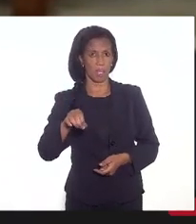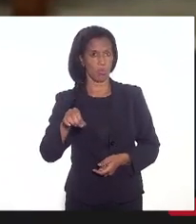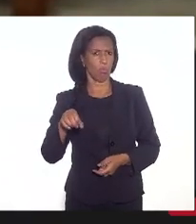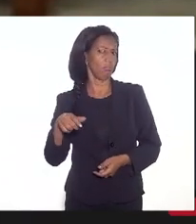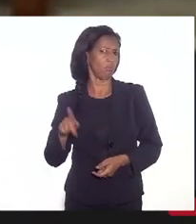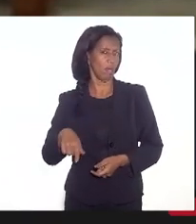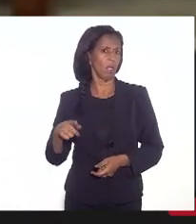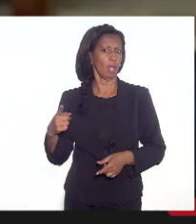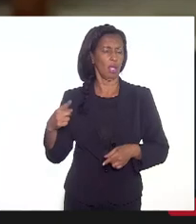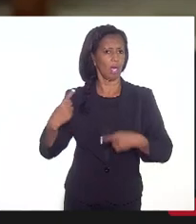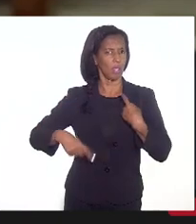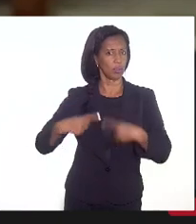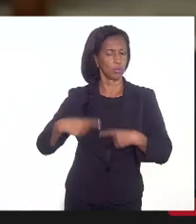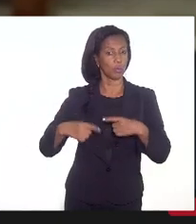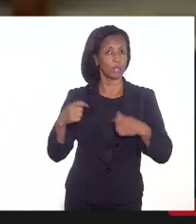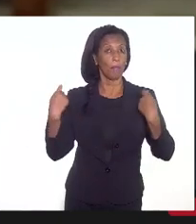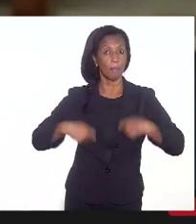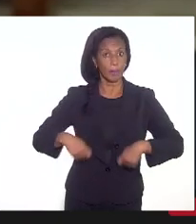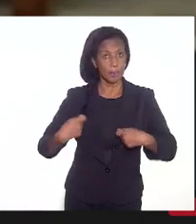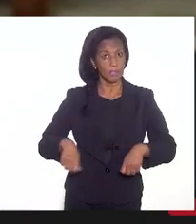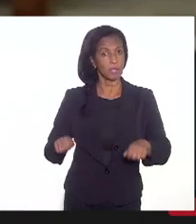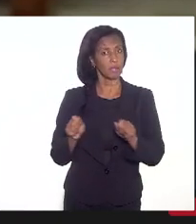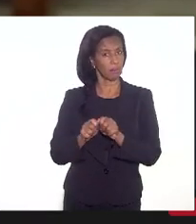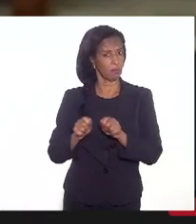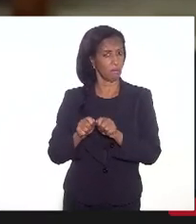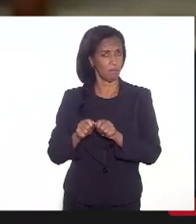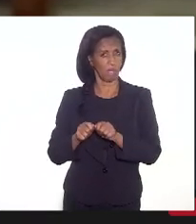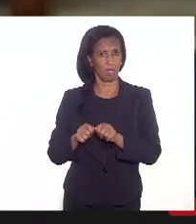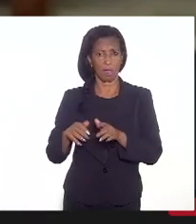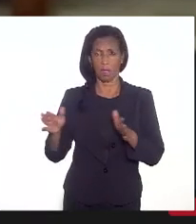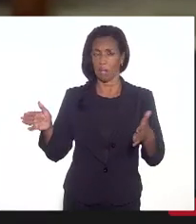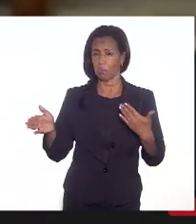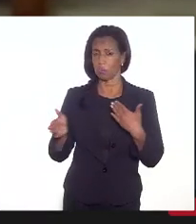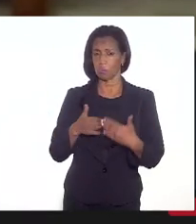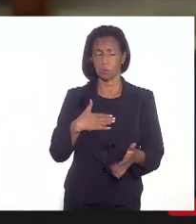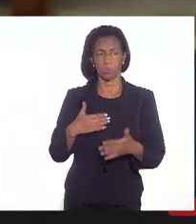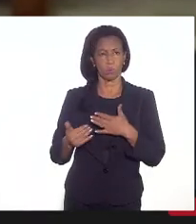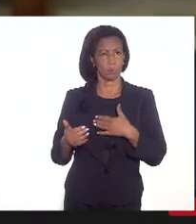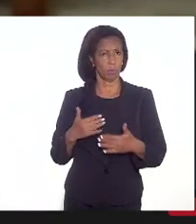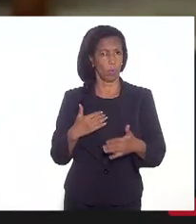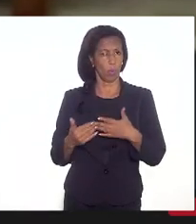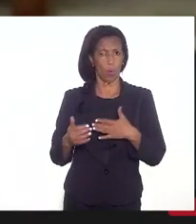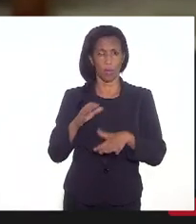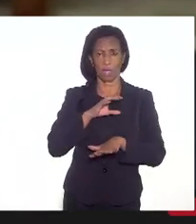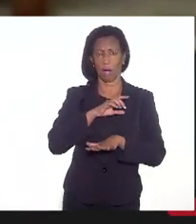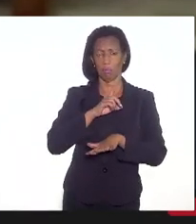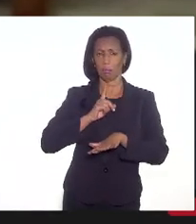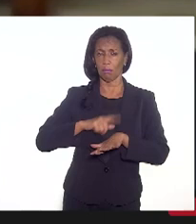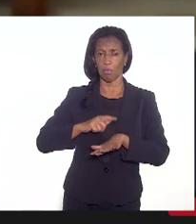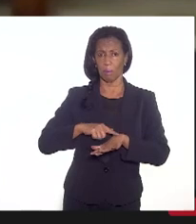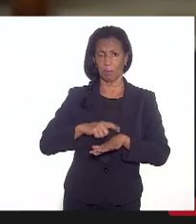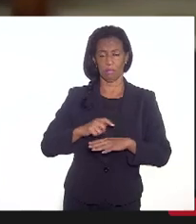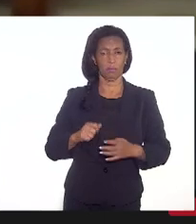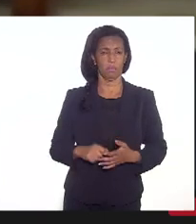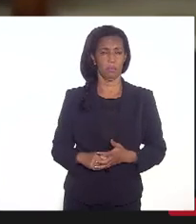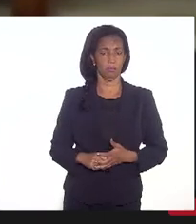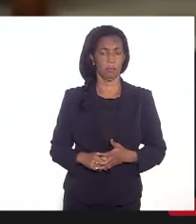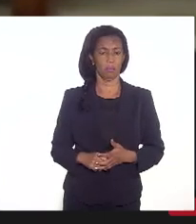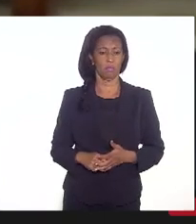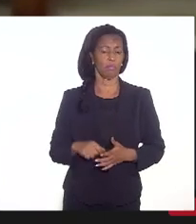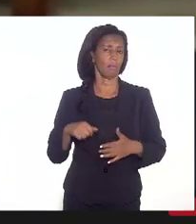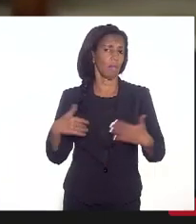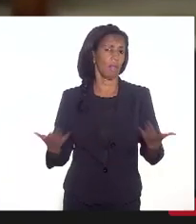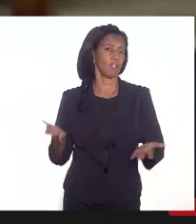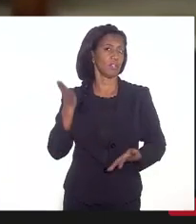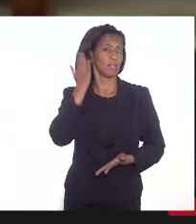a discussão, ela é possível ser feita em qualquer instância, a gente pode botar o que nós entendemos como adequado, resta saber